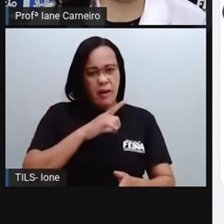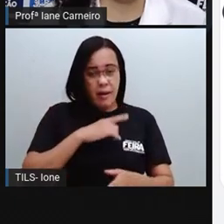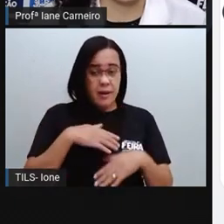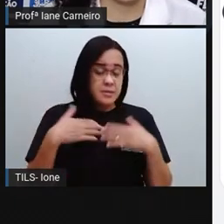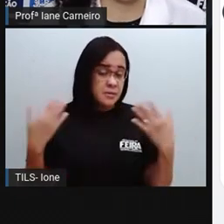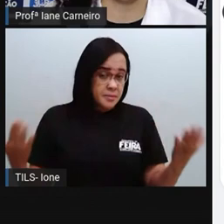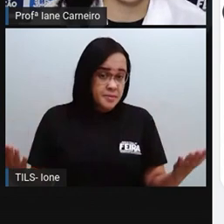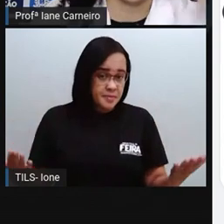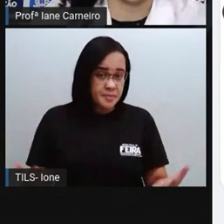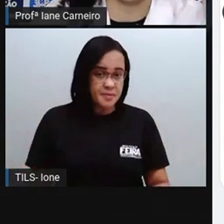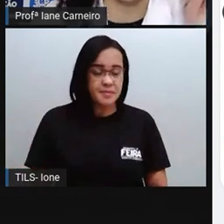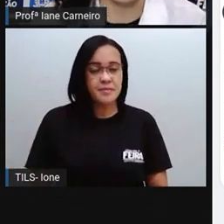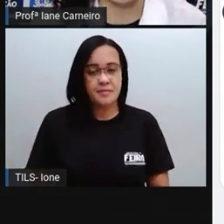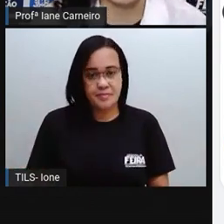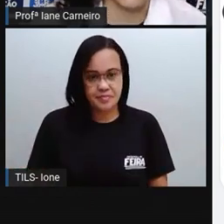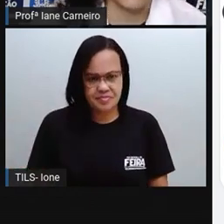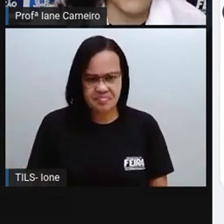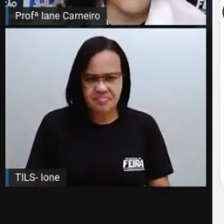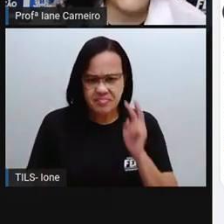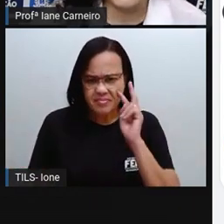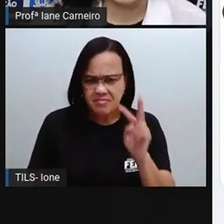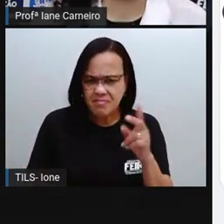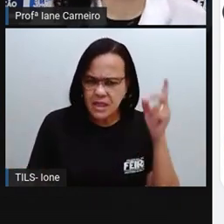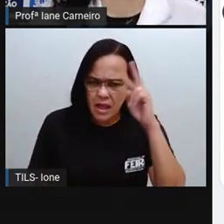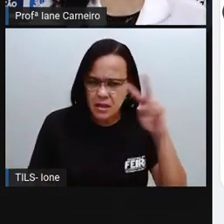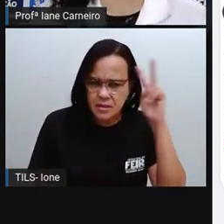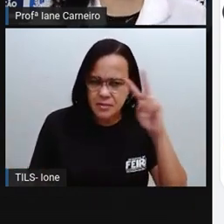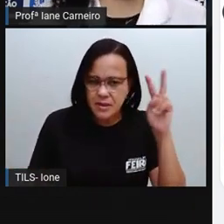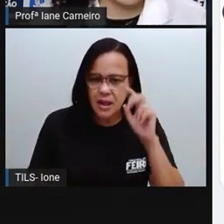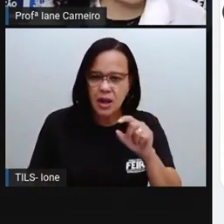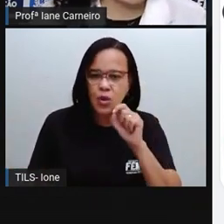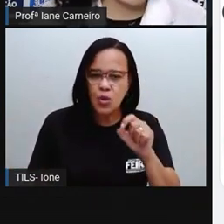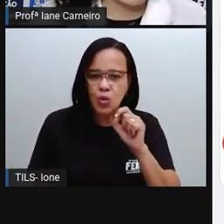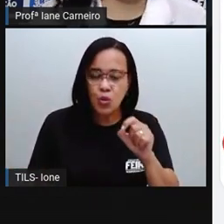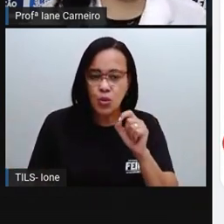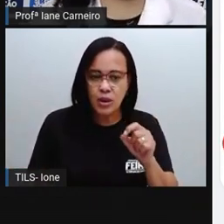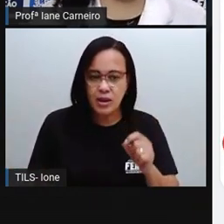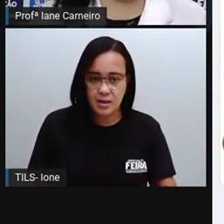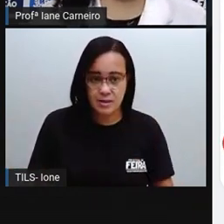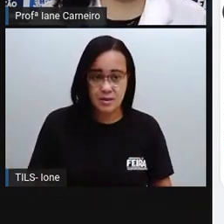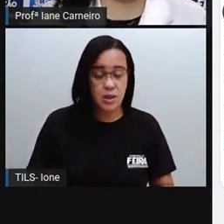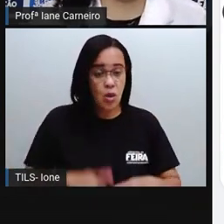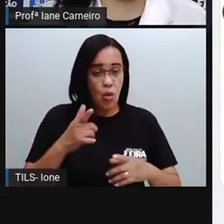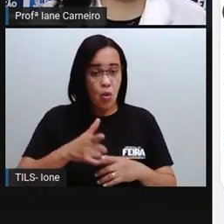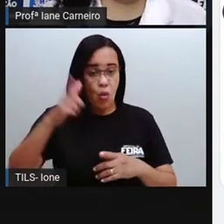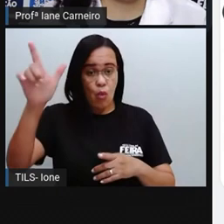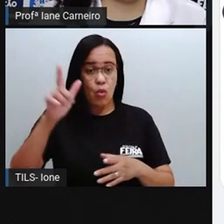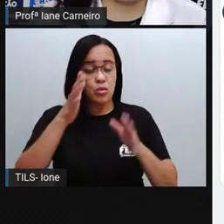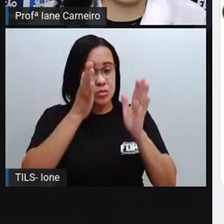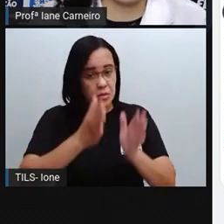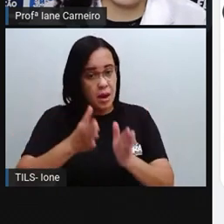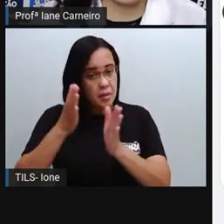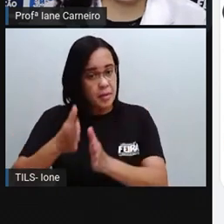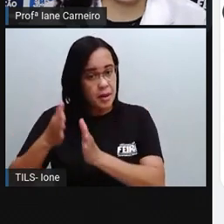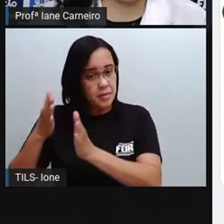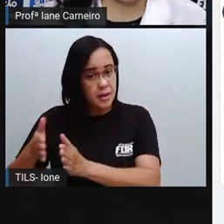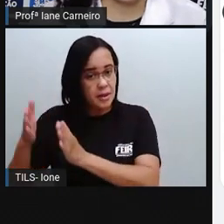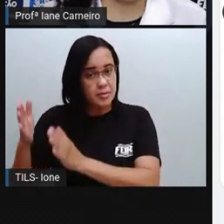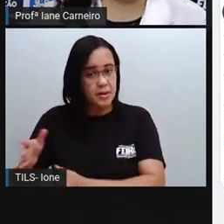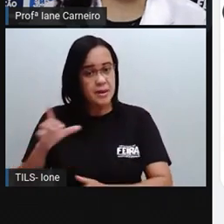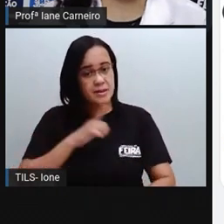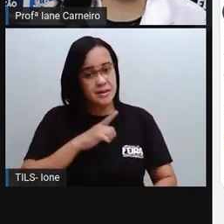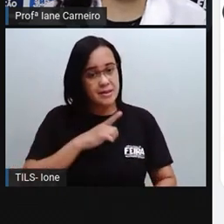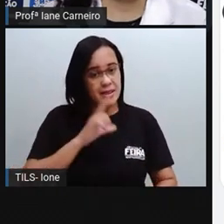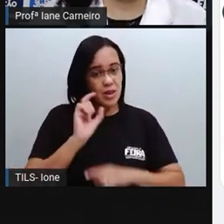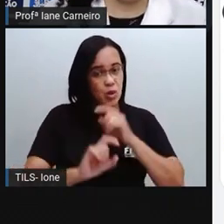coisa aí que vocês conseguem se lembrar? Outra regularidade que a gente pode, ó, demonstrar aqui também é essa aqui,